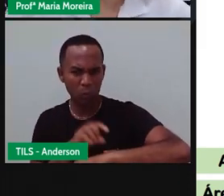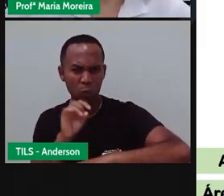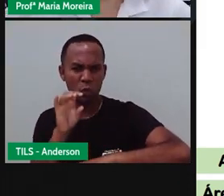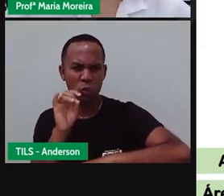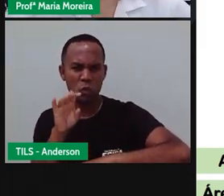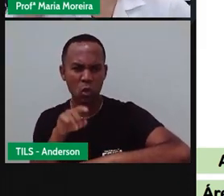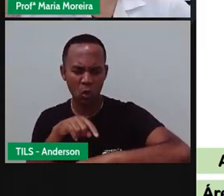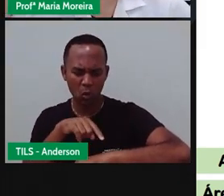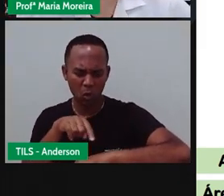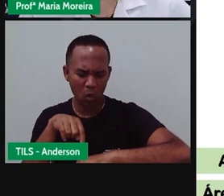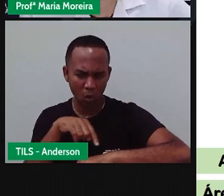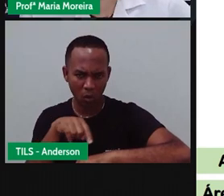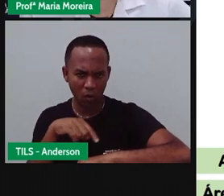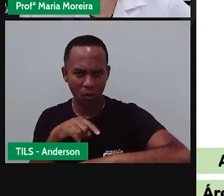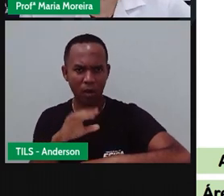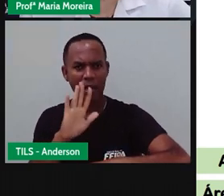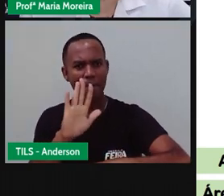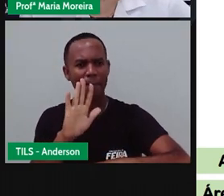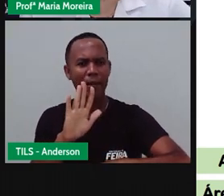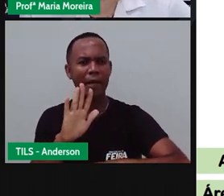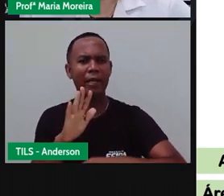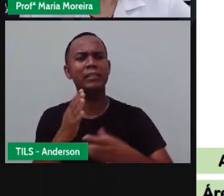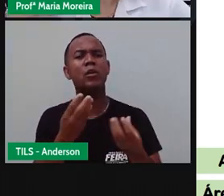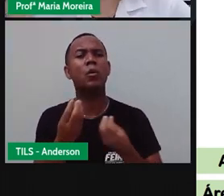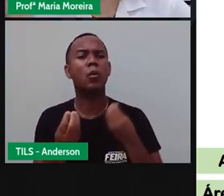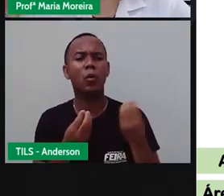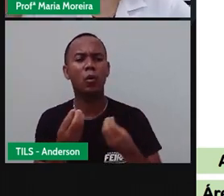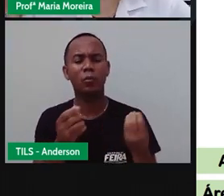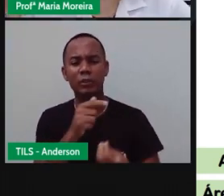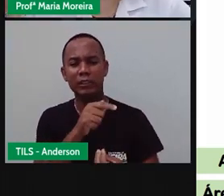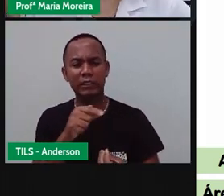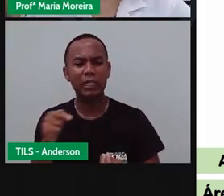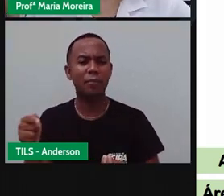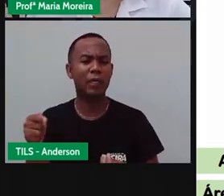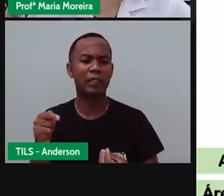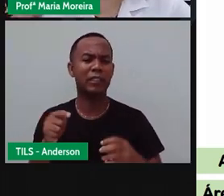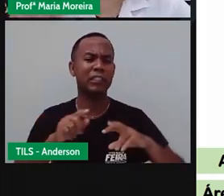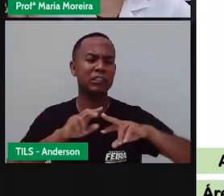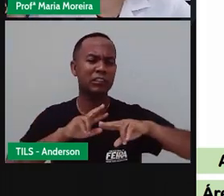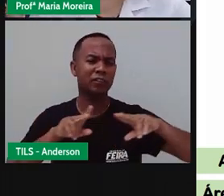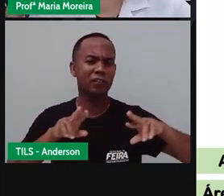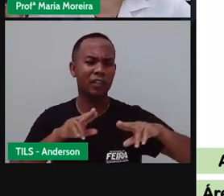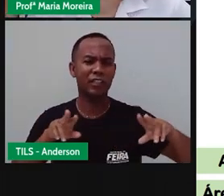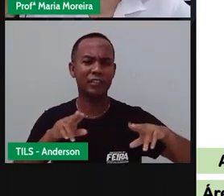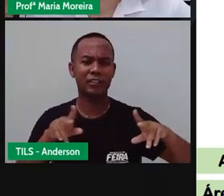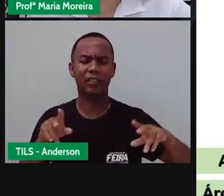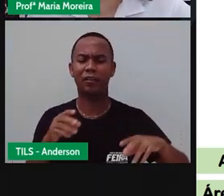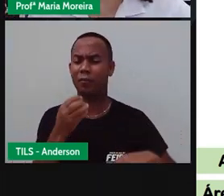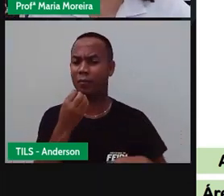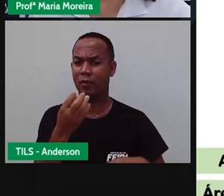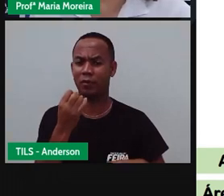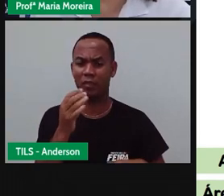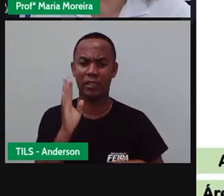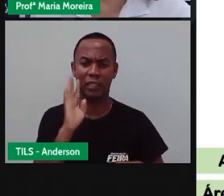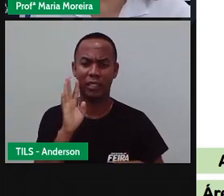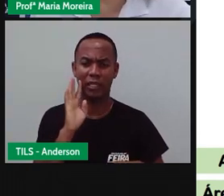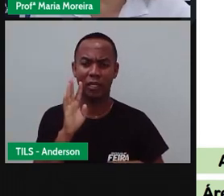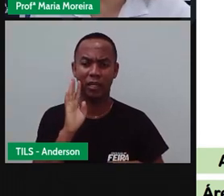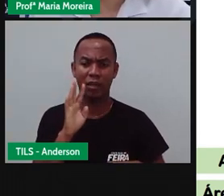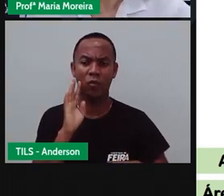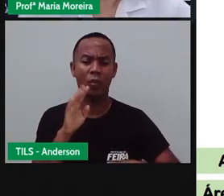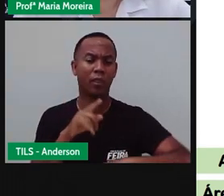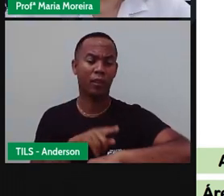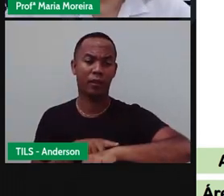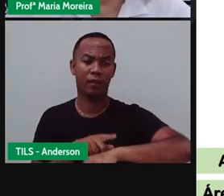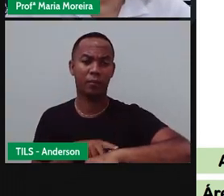vamos descobrir durante essa semana várias coisas que estão relacionadas com o tempo.